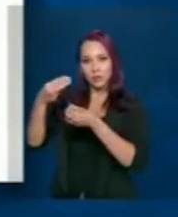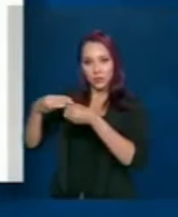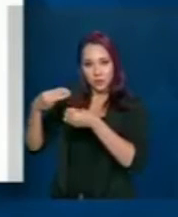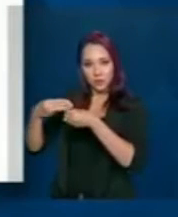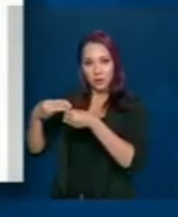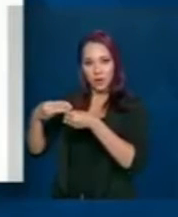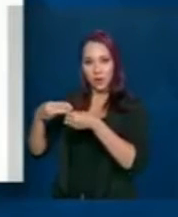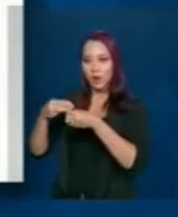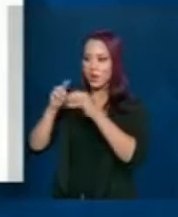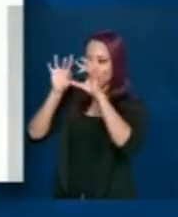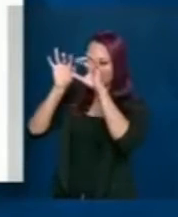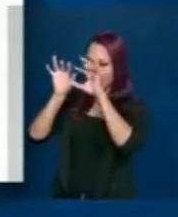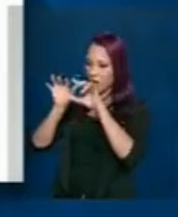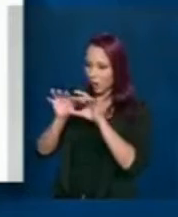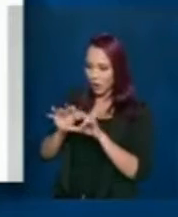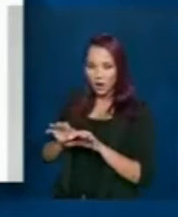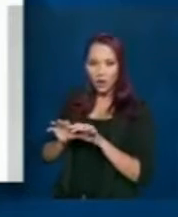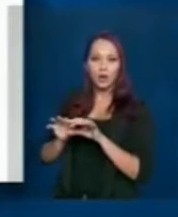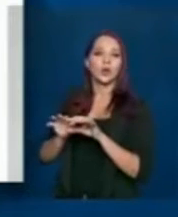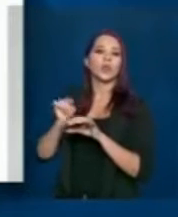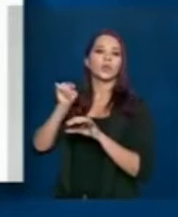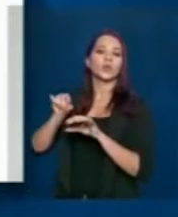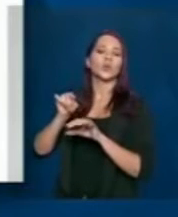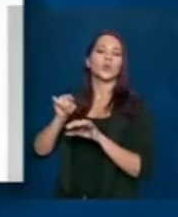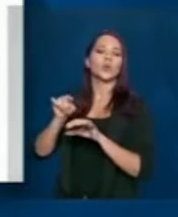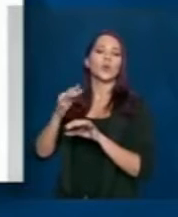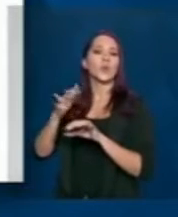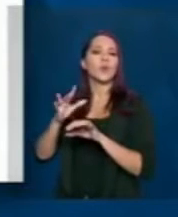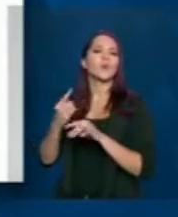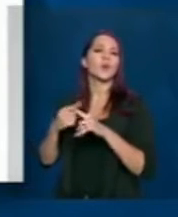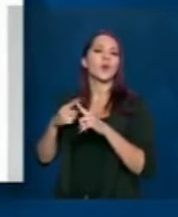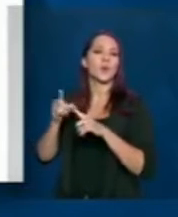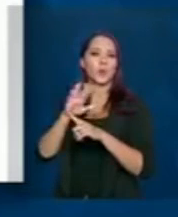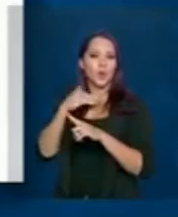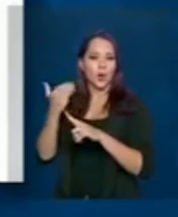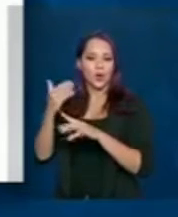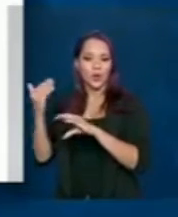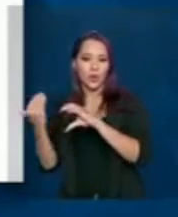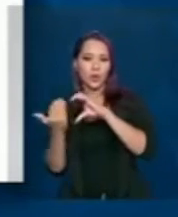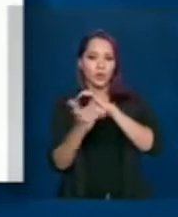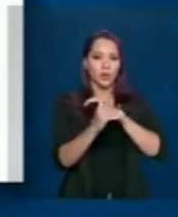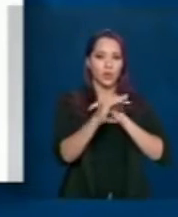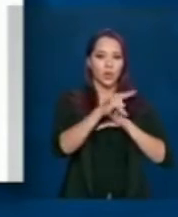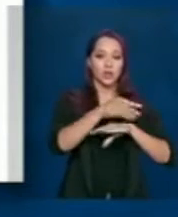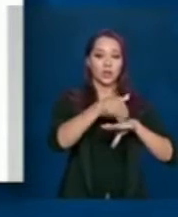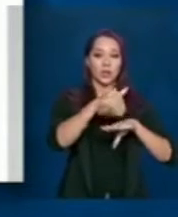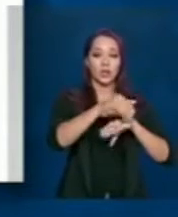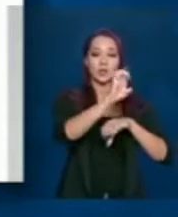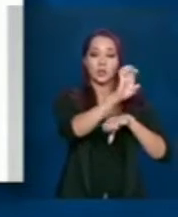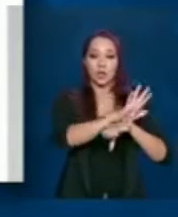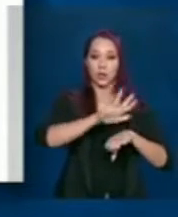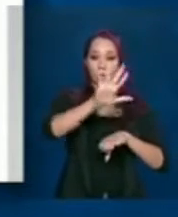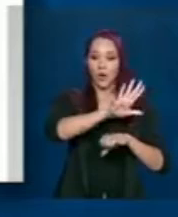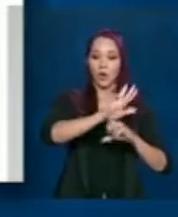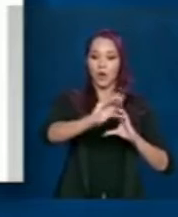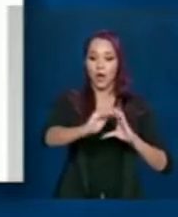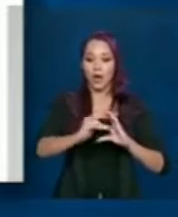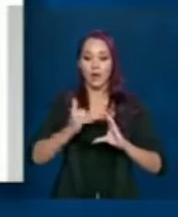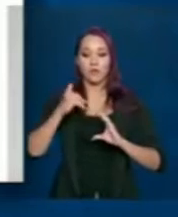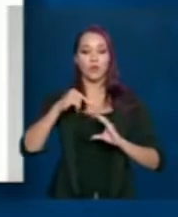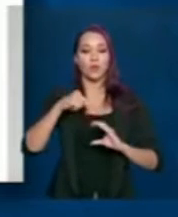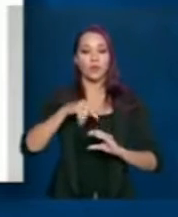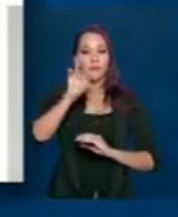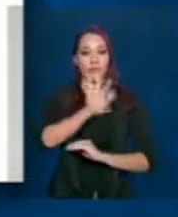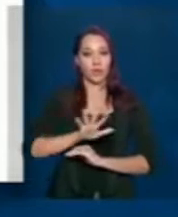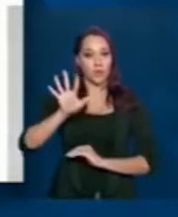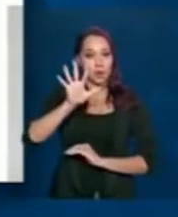que faz a codificação dessa causa básica, passa para as secretarias estaduais e aí a gente recebe aqui no nosso servidor federal.